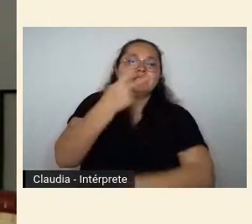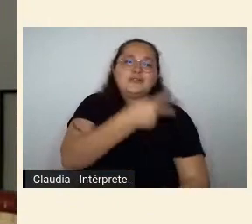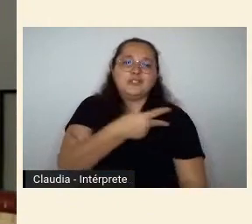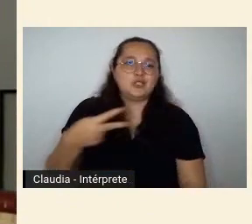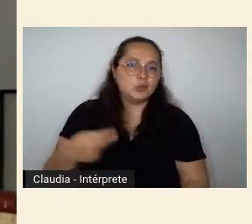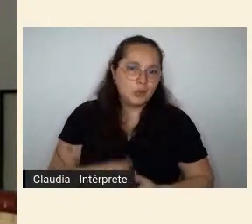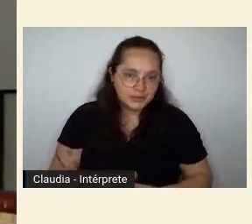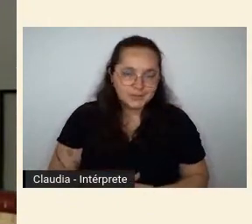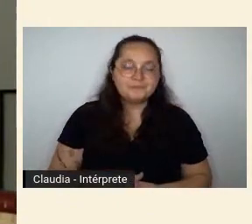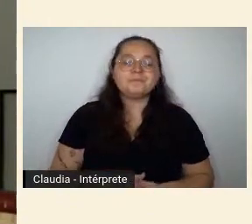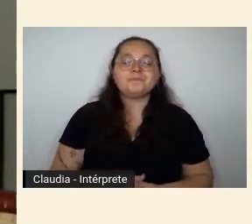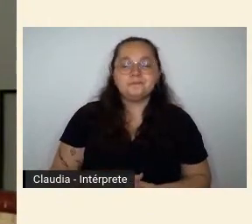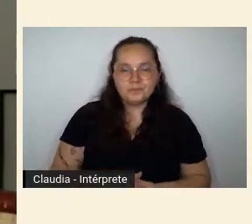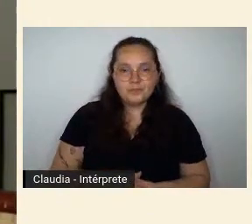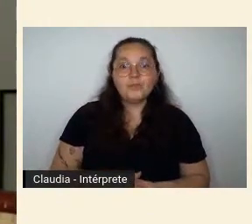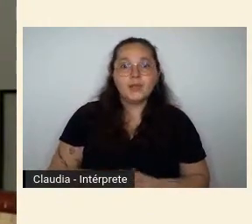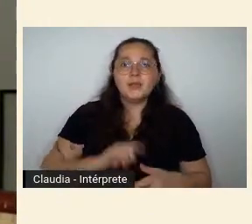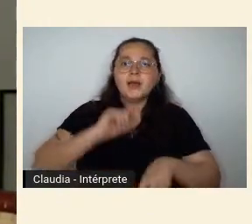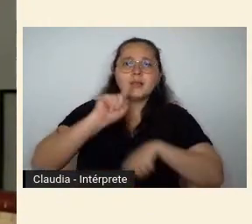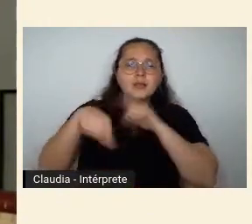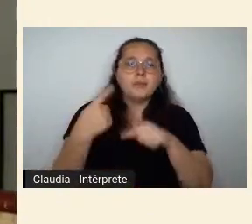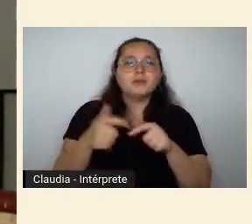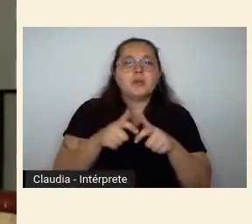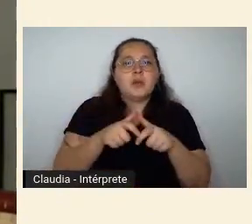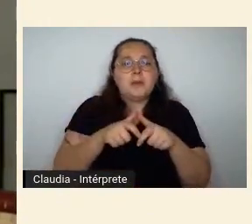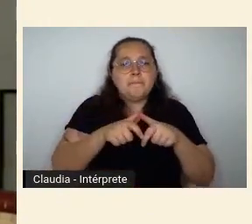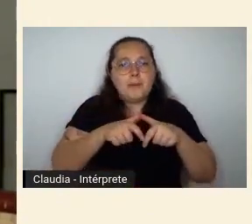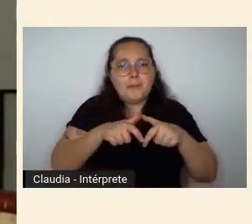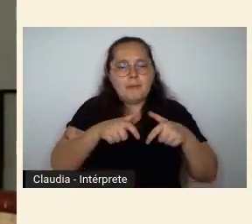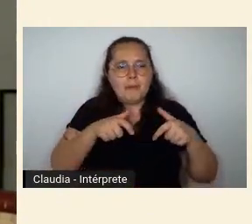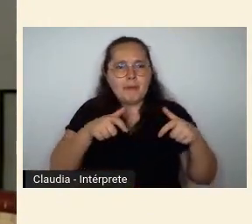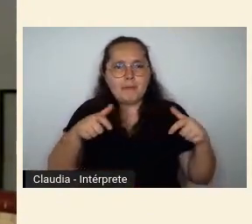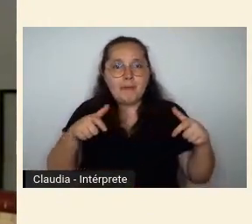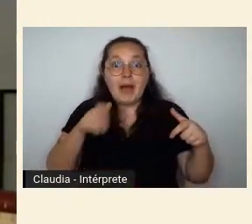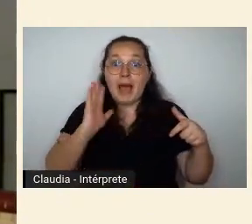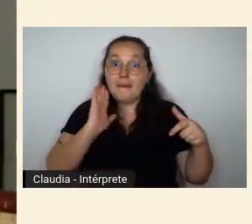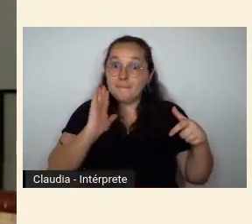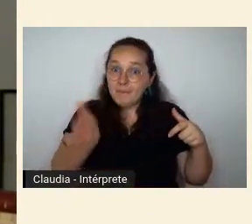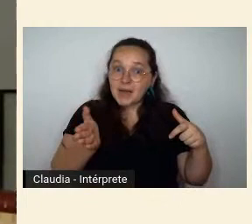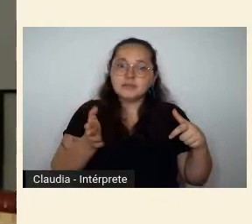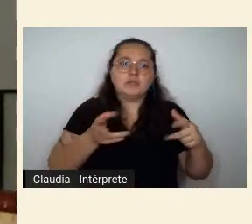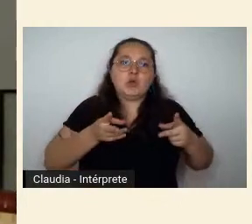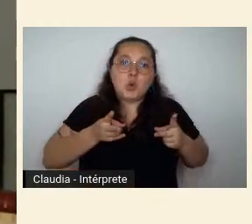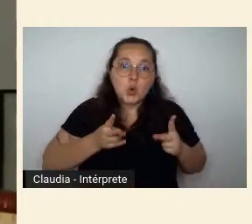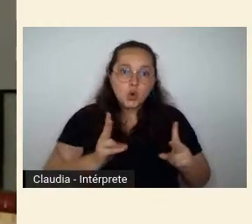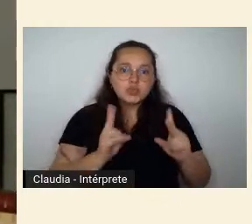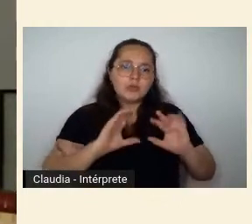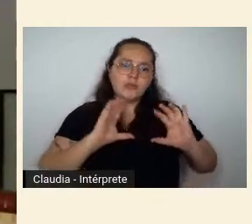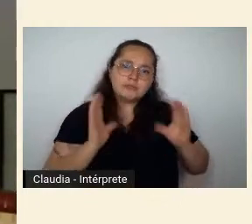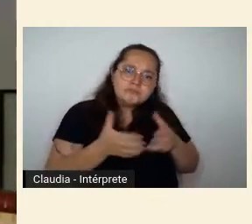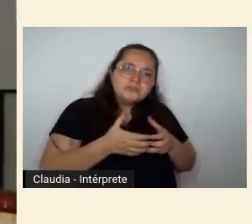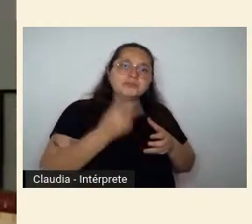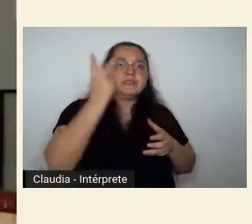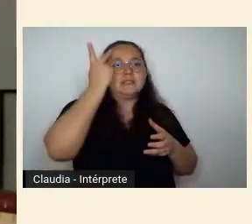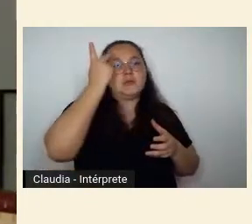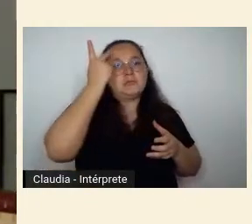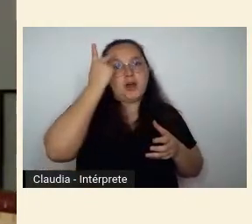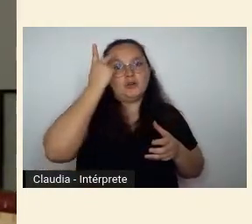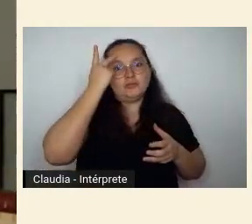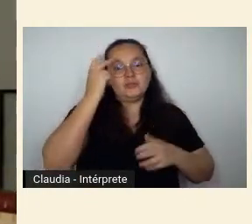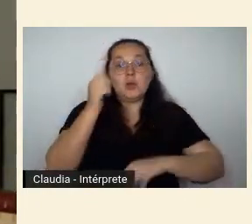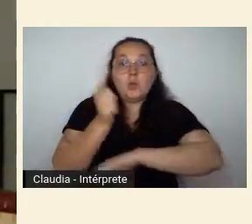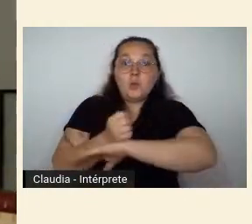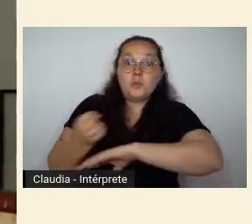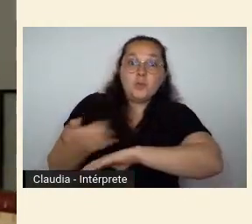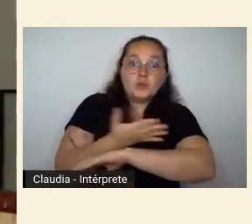crescente de que uma excessiva centralidade na experiência paulistana conduziu os rumos da história do modernismo brasileiro foi reforçada